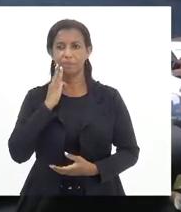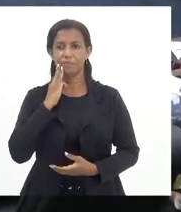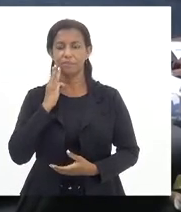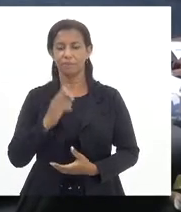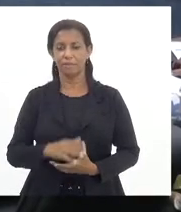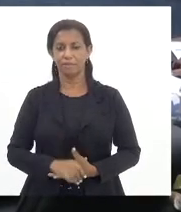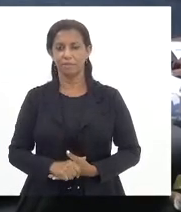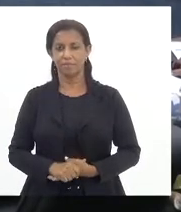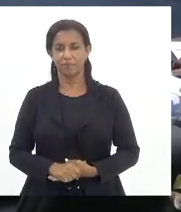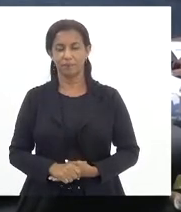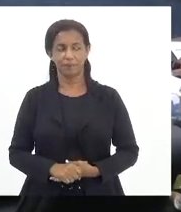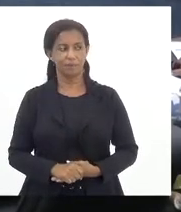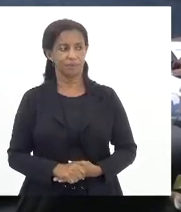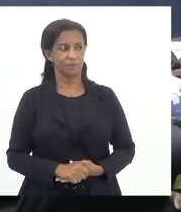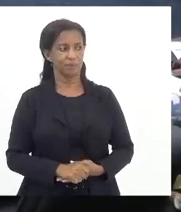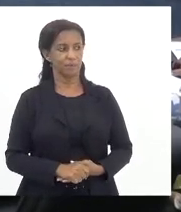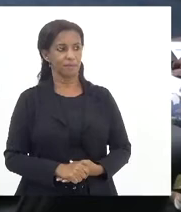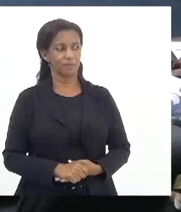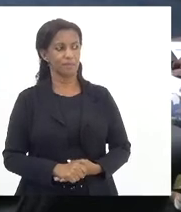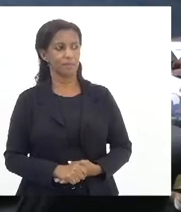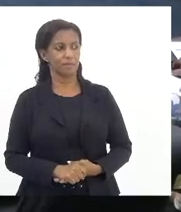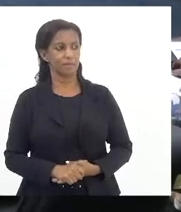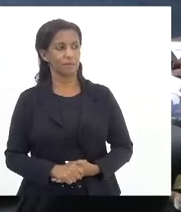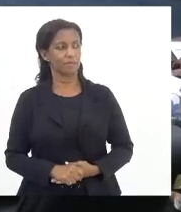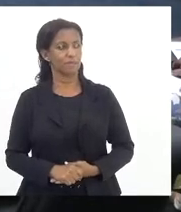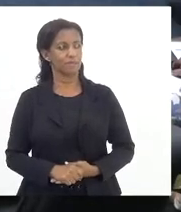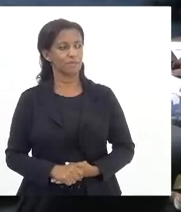acompanha